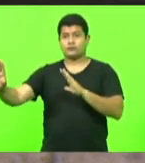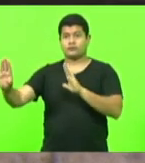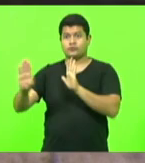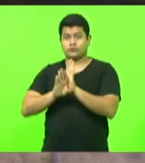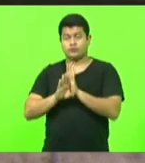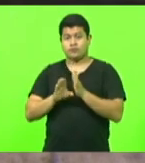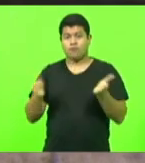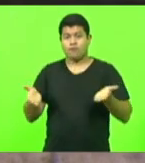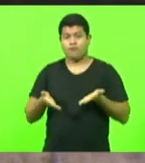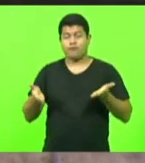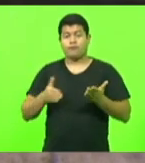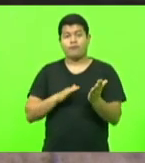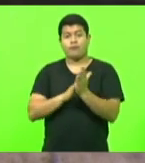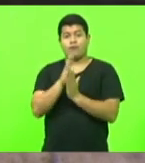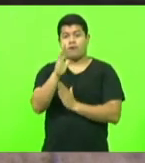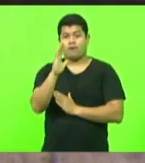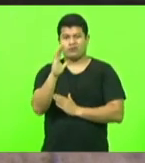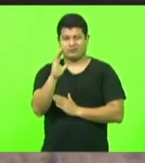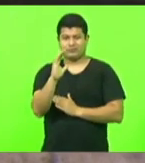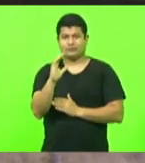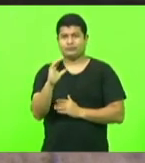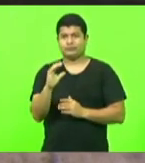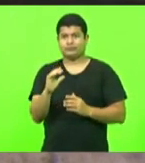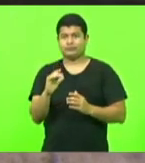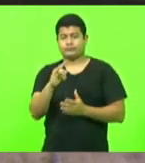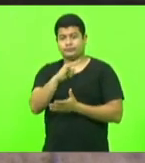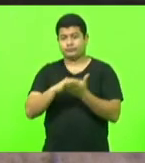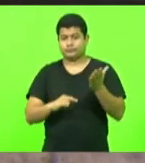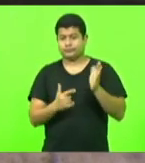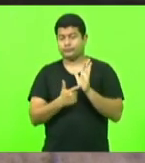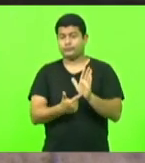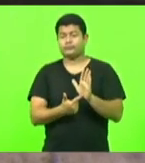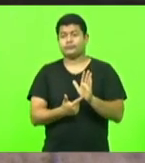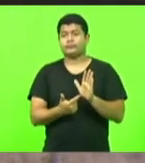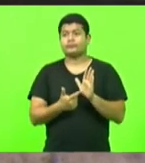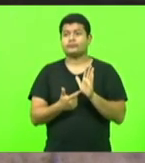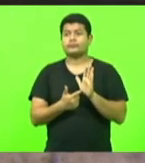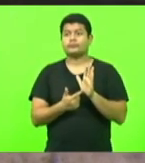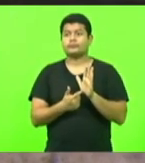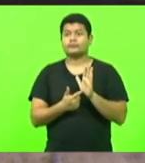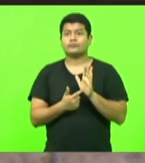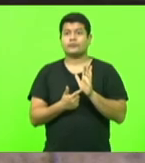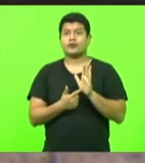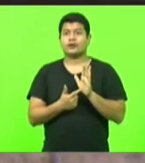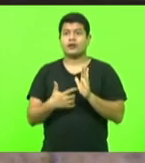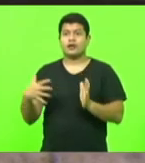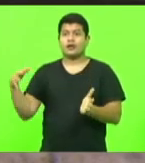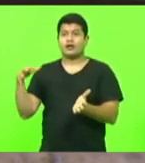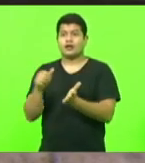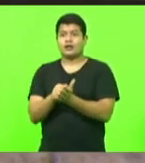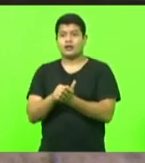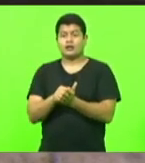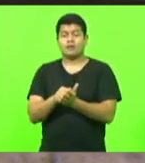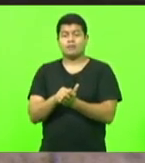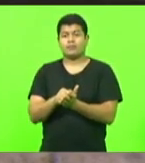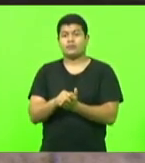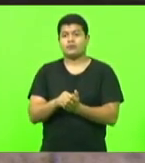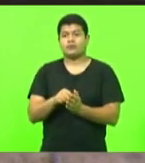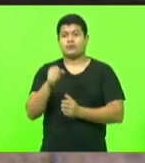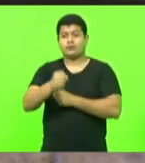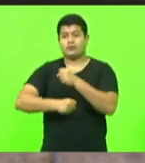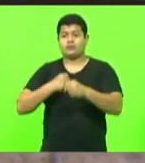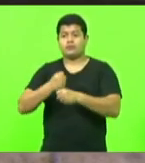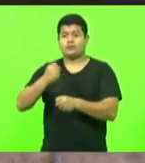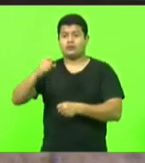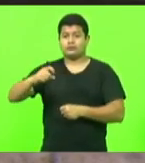uma cópia da ficha de matrícula para o próximo ano dos